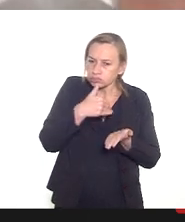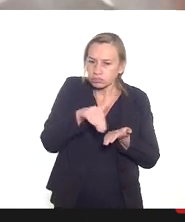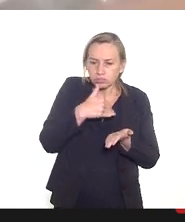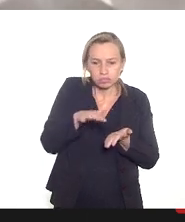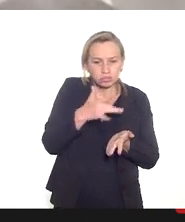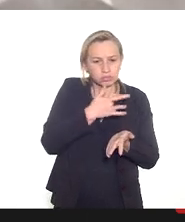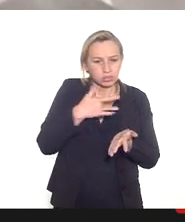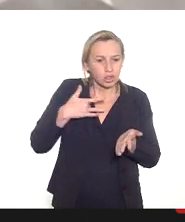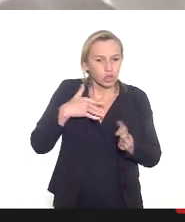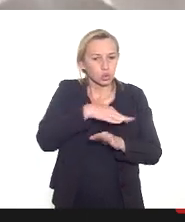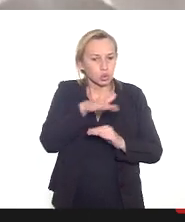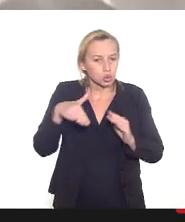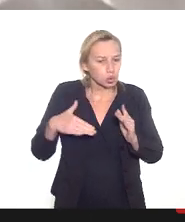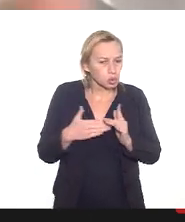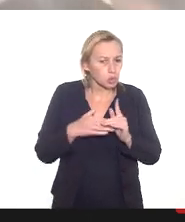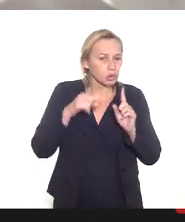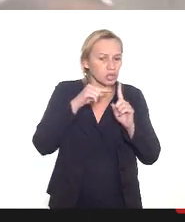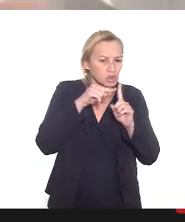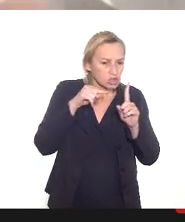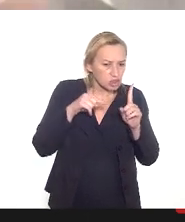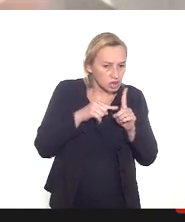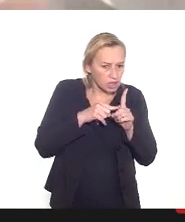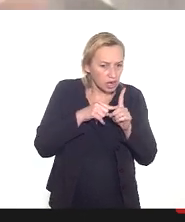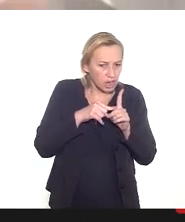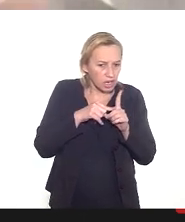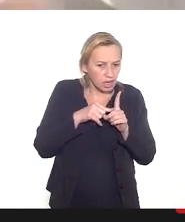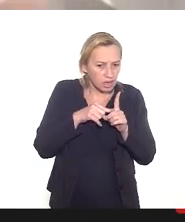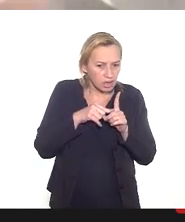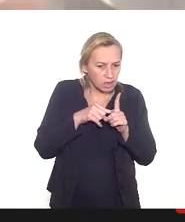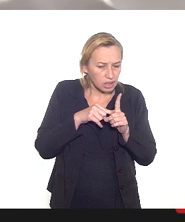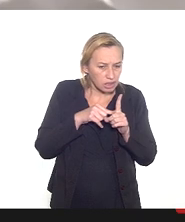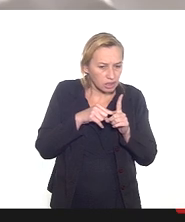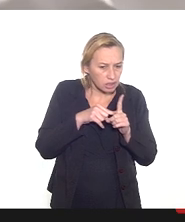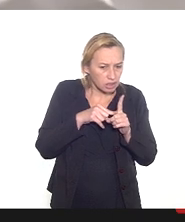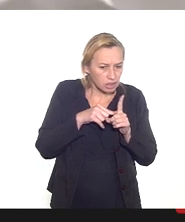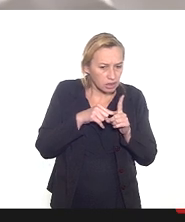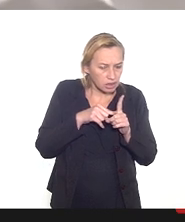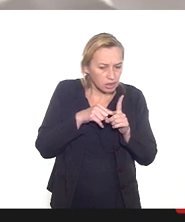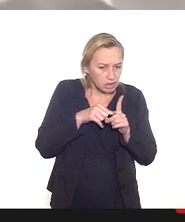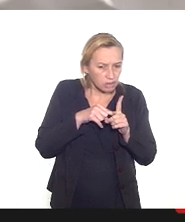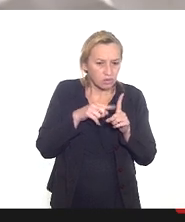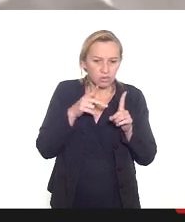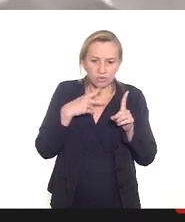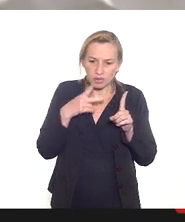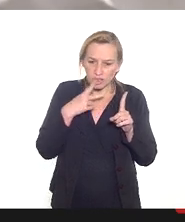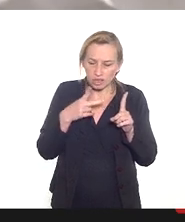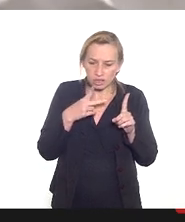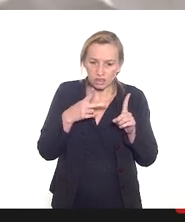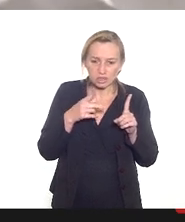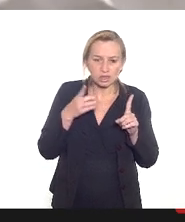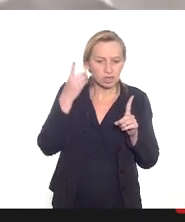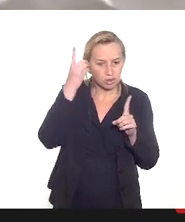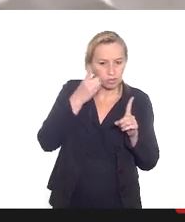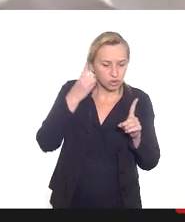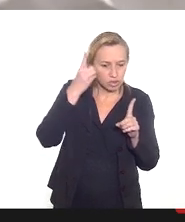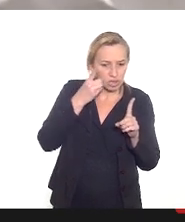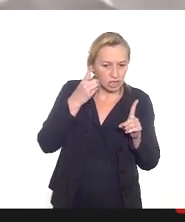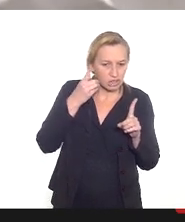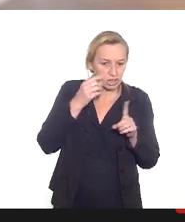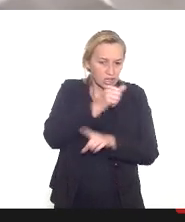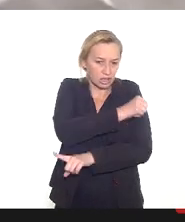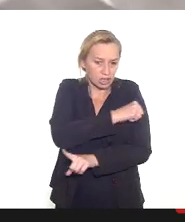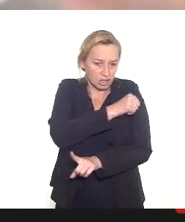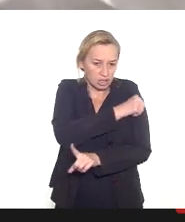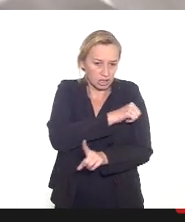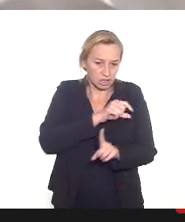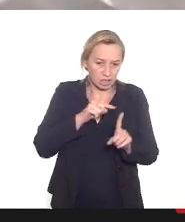todas as gestantes vou me apoderar da fala da deputada Regiane quando ela fala